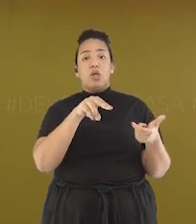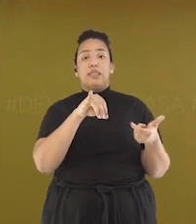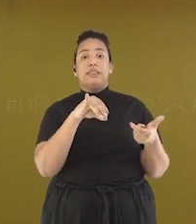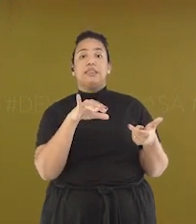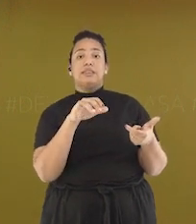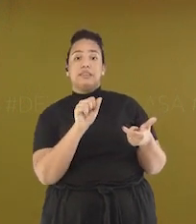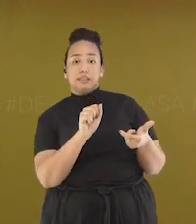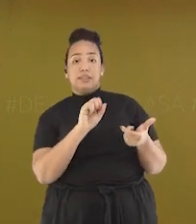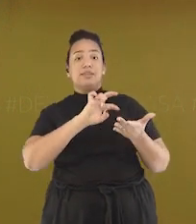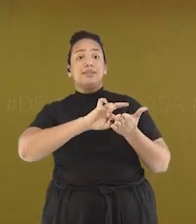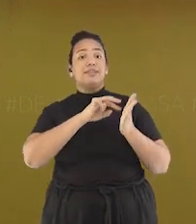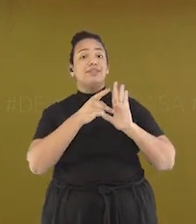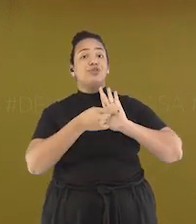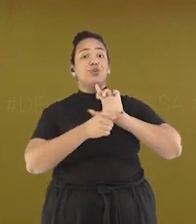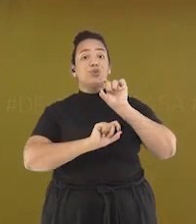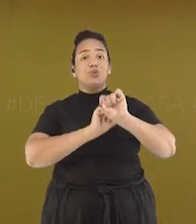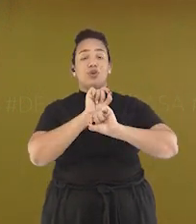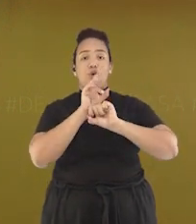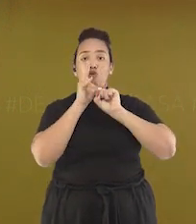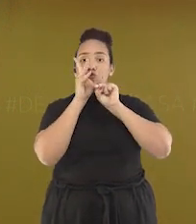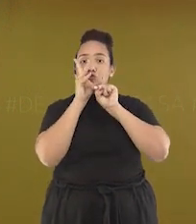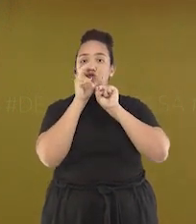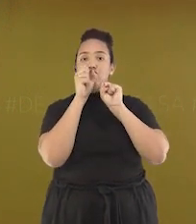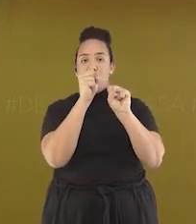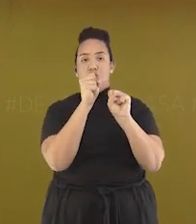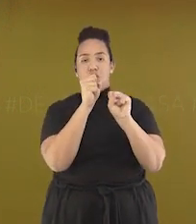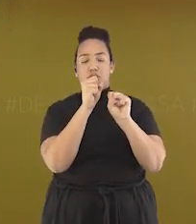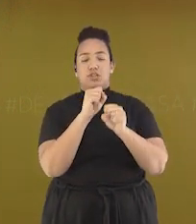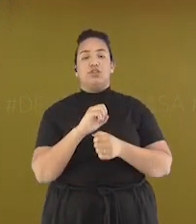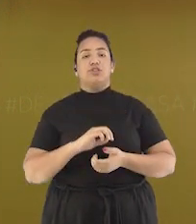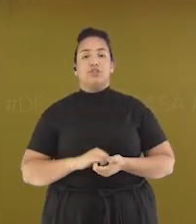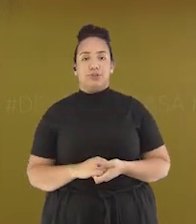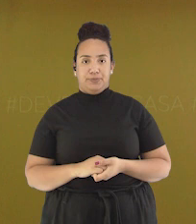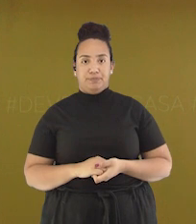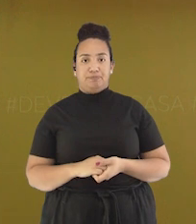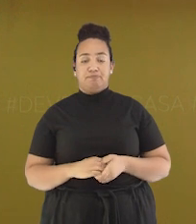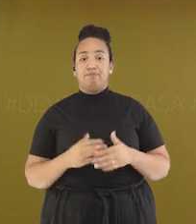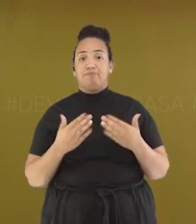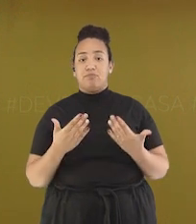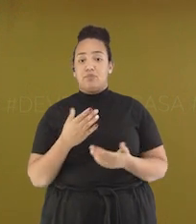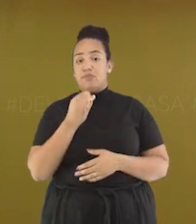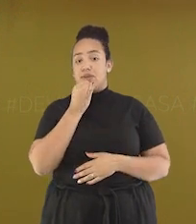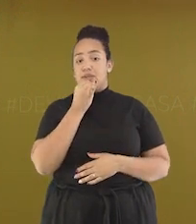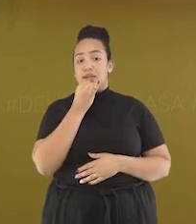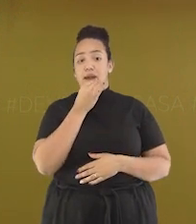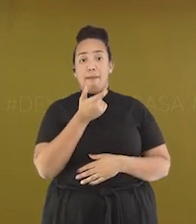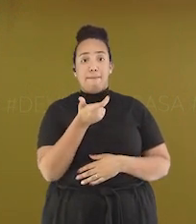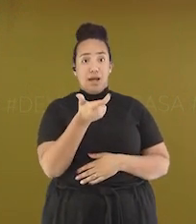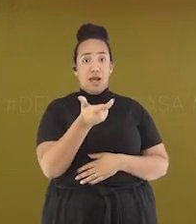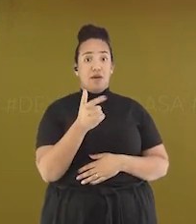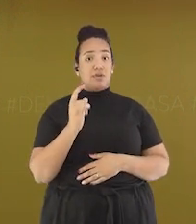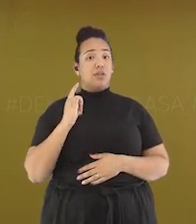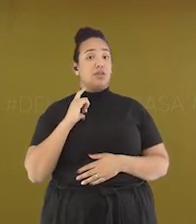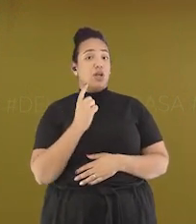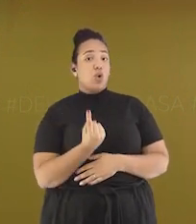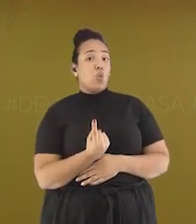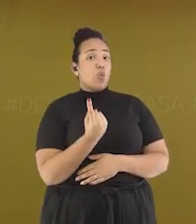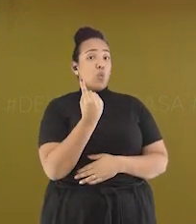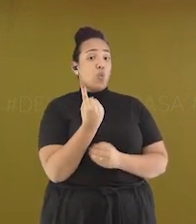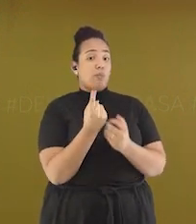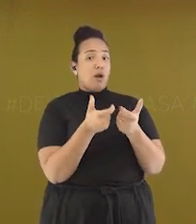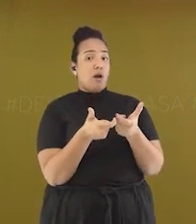isto é, mais forte, sendo que uma palavra há apenas uma sílaba tônica.